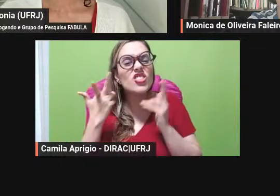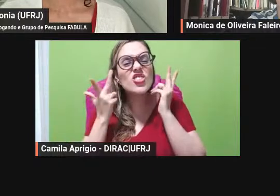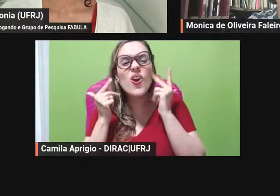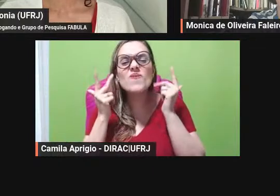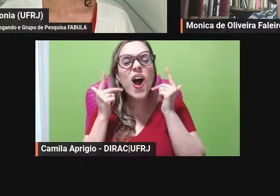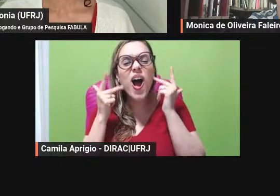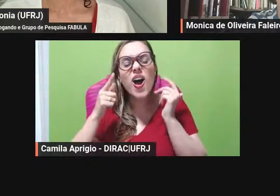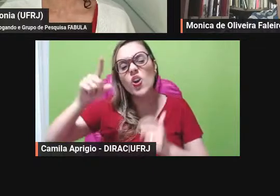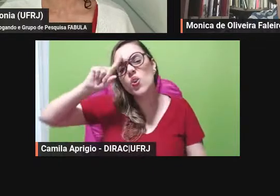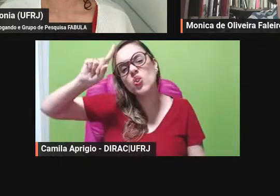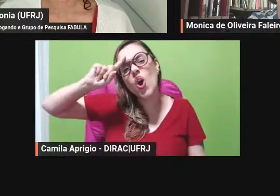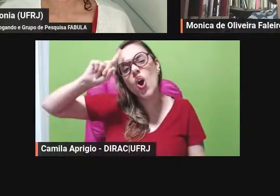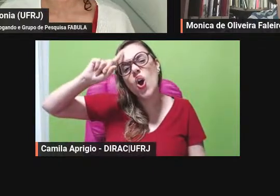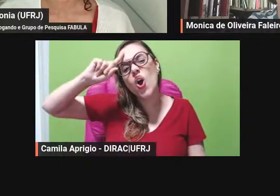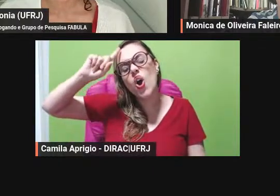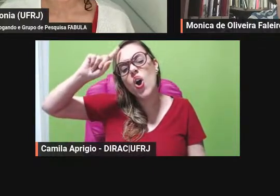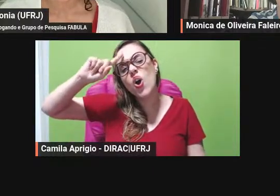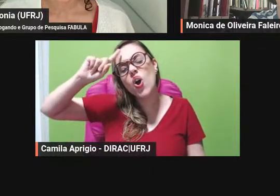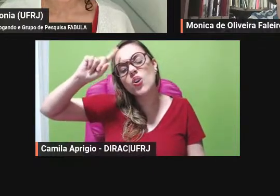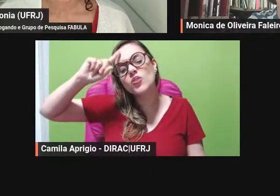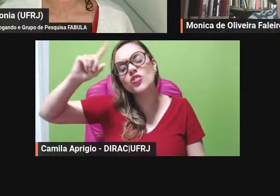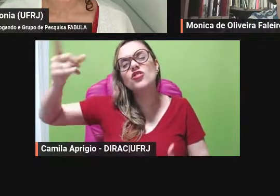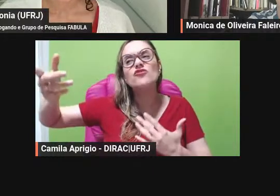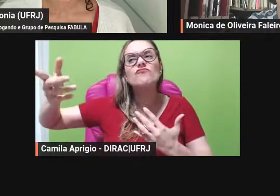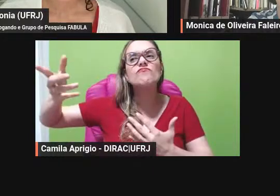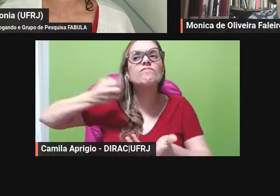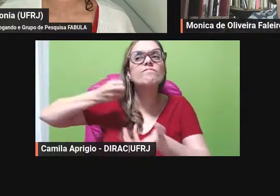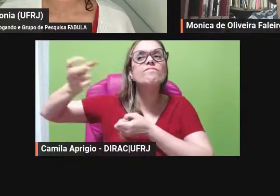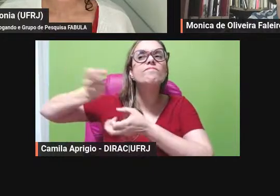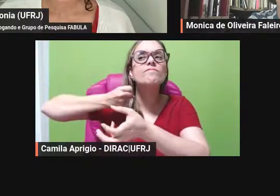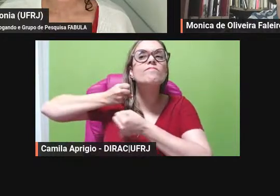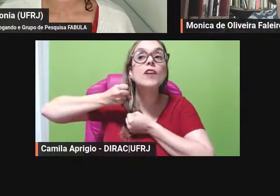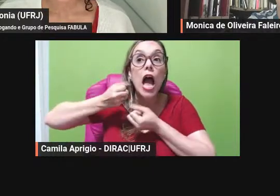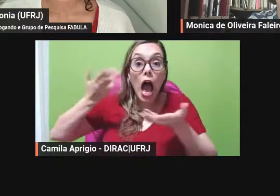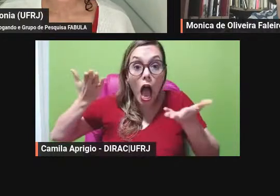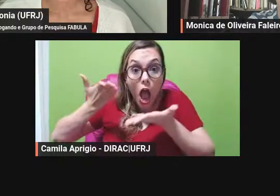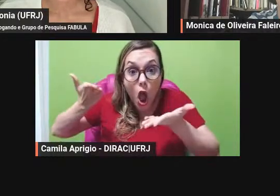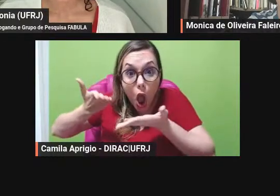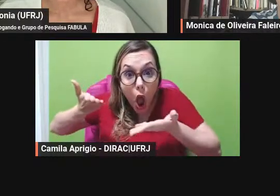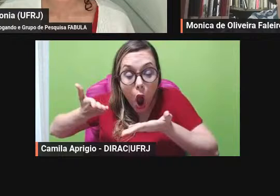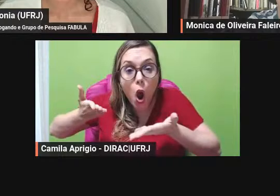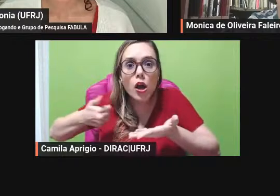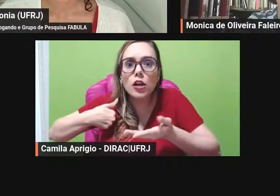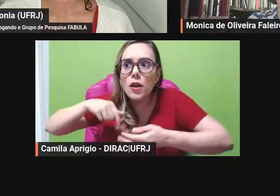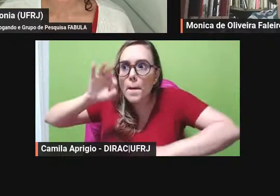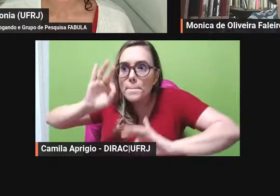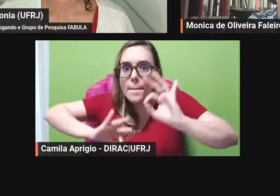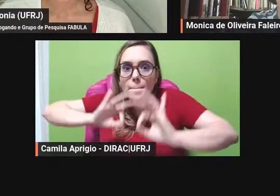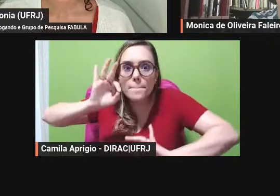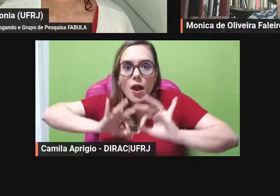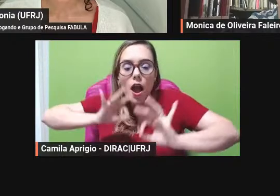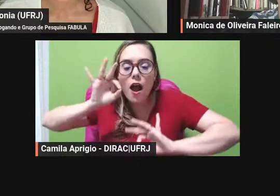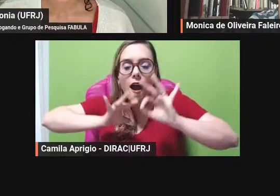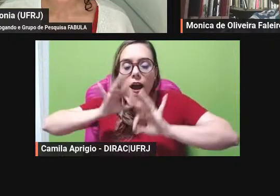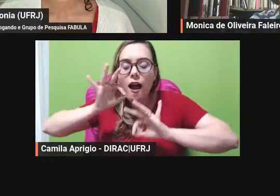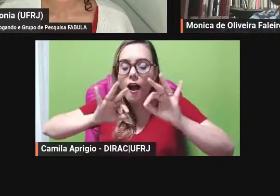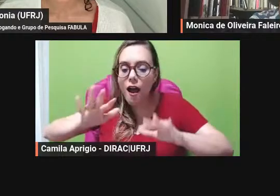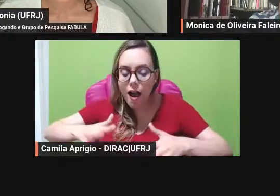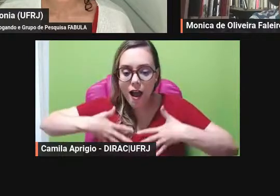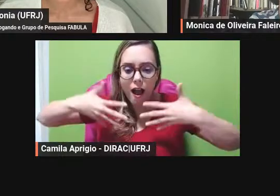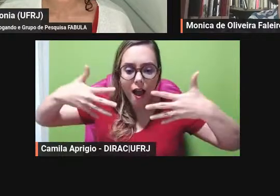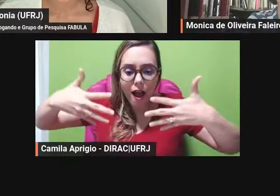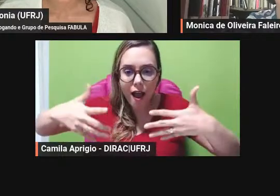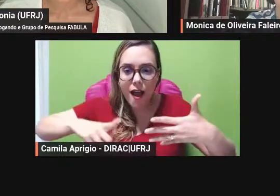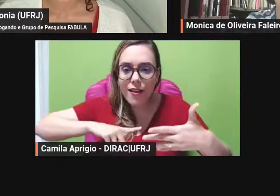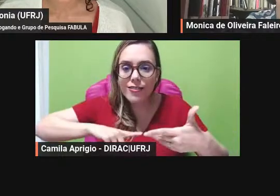quando a gente se sente cobrada a fazer uma fala como essa nós mesmos descobrimos novidades